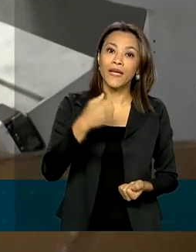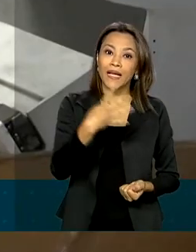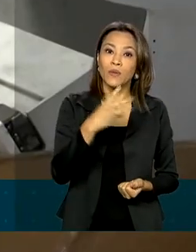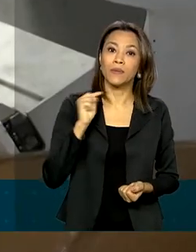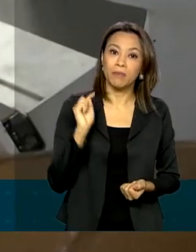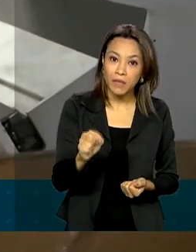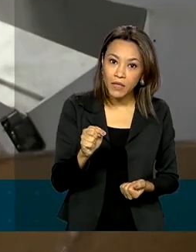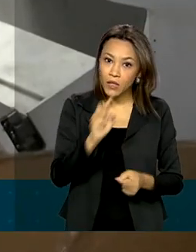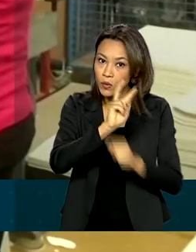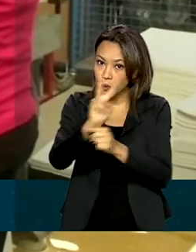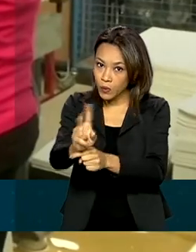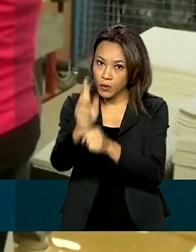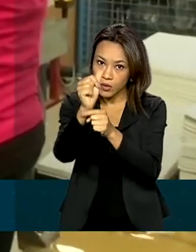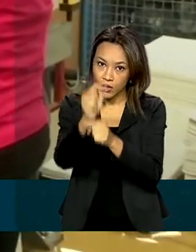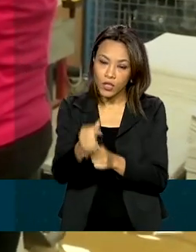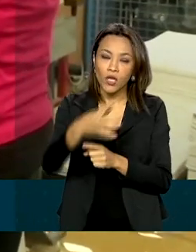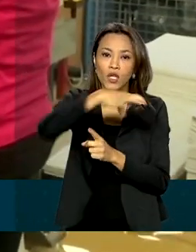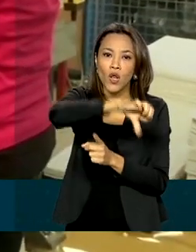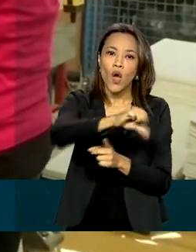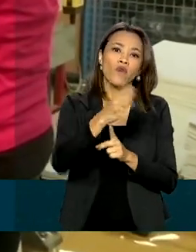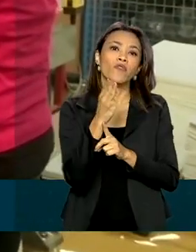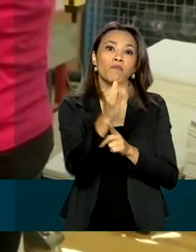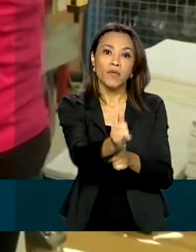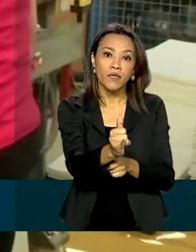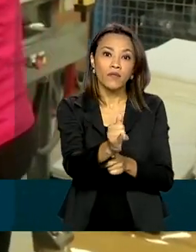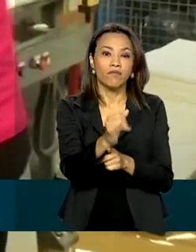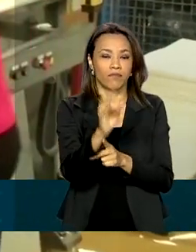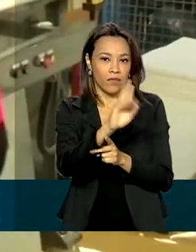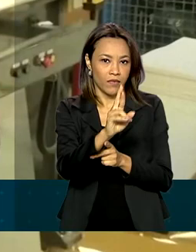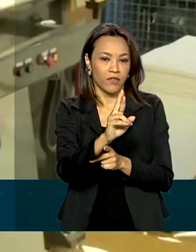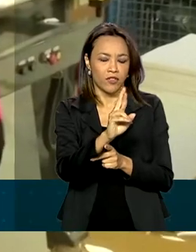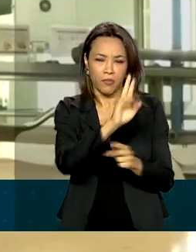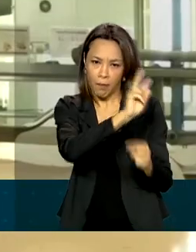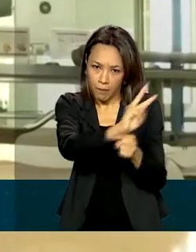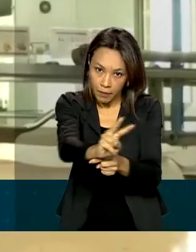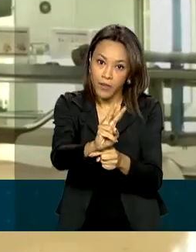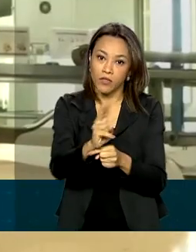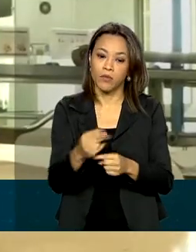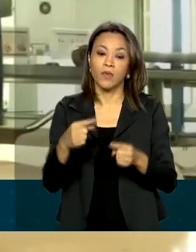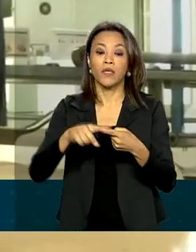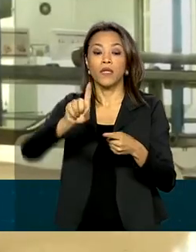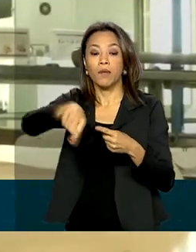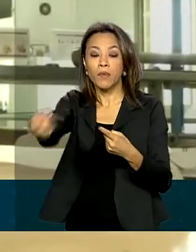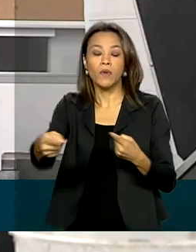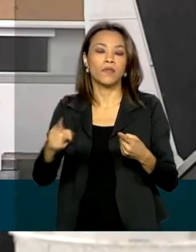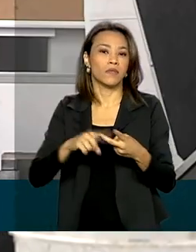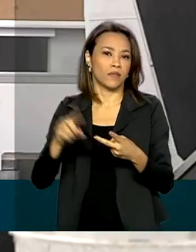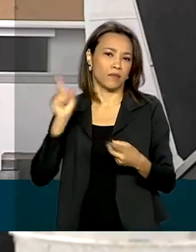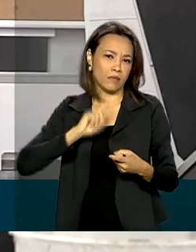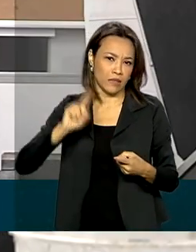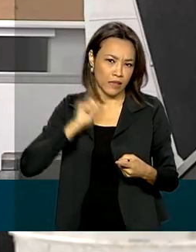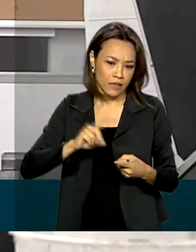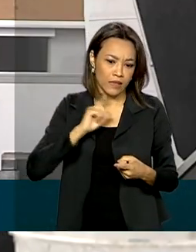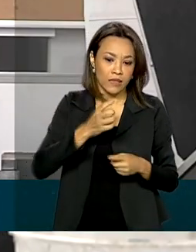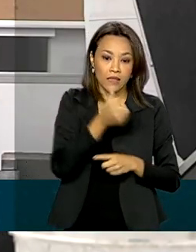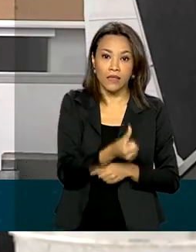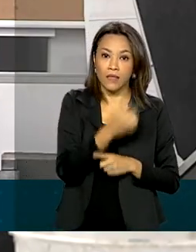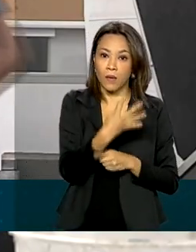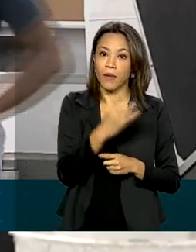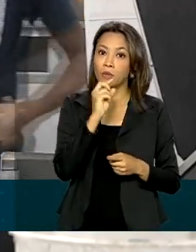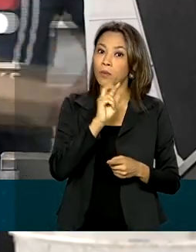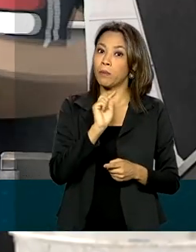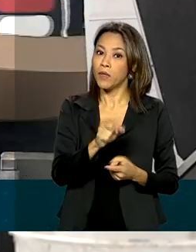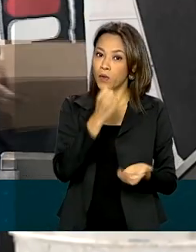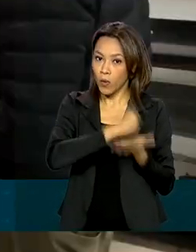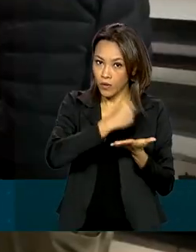crédito e 9 bilhões de reais em empréstimos. Em seguida estão Minas Gerais, com mais de 64 mil contratos e